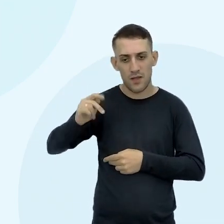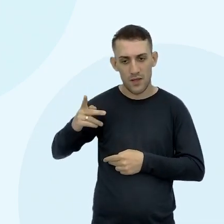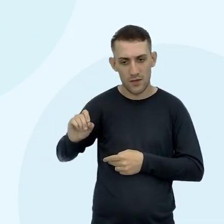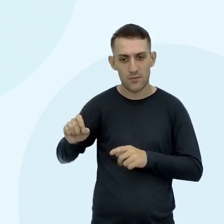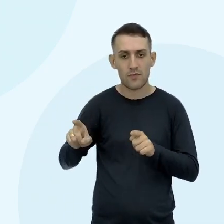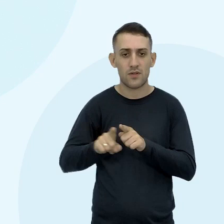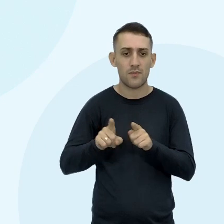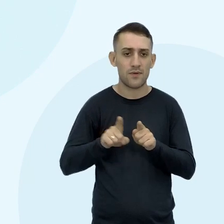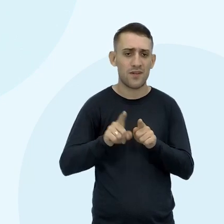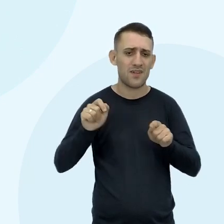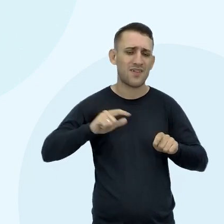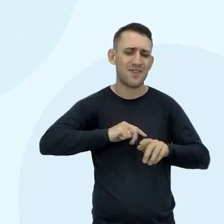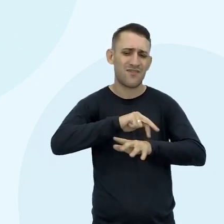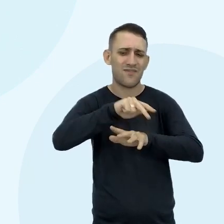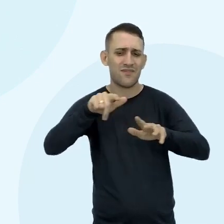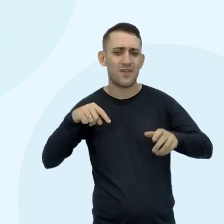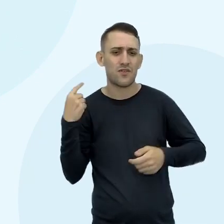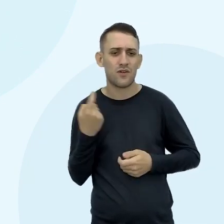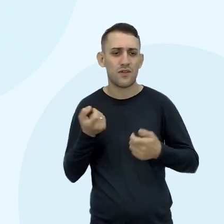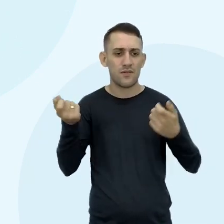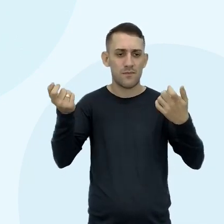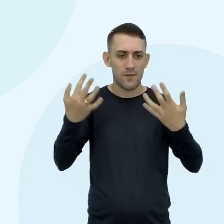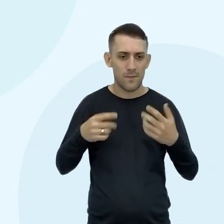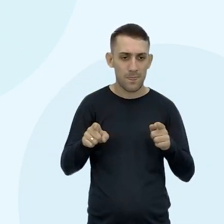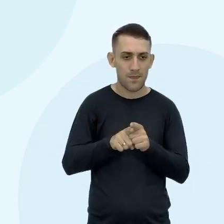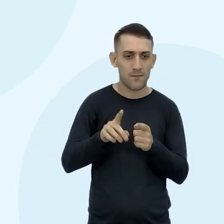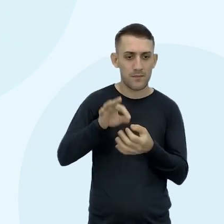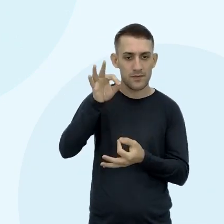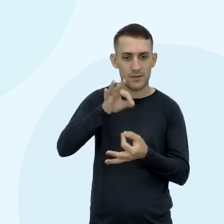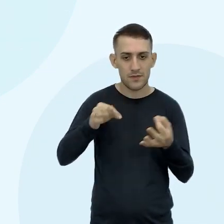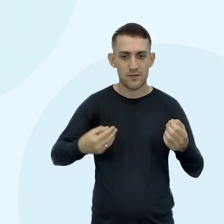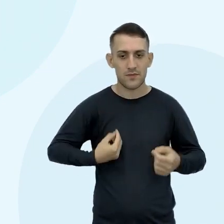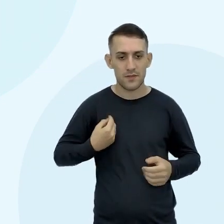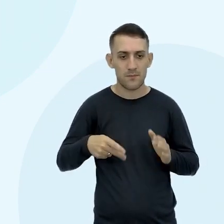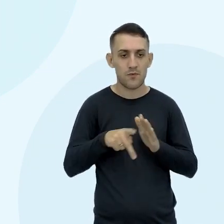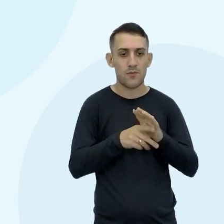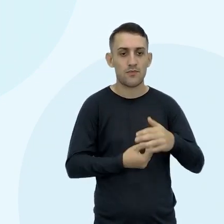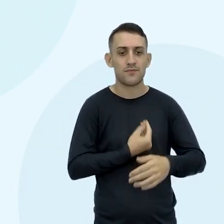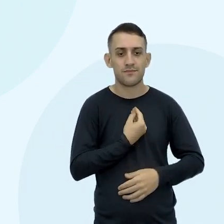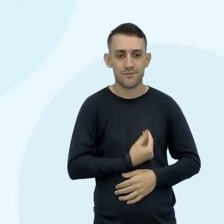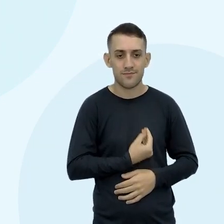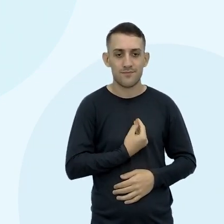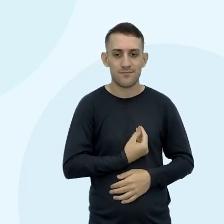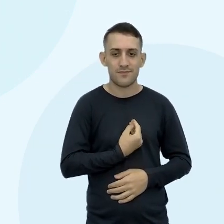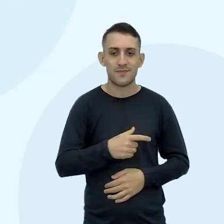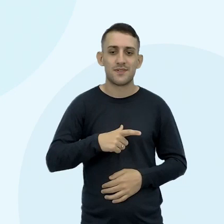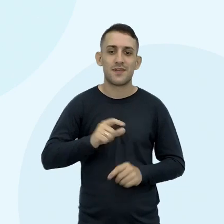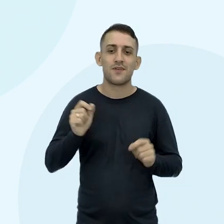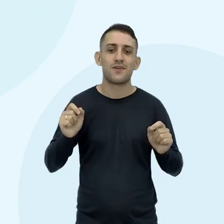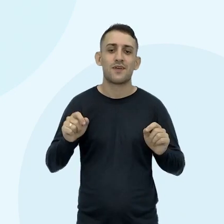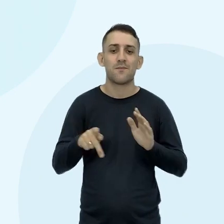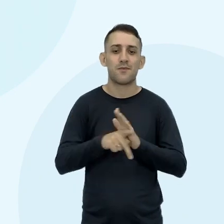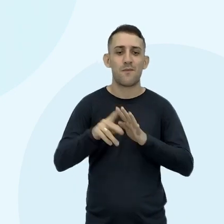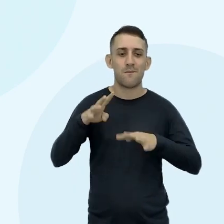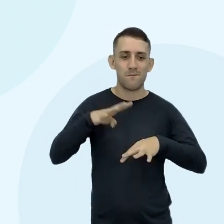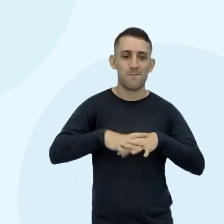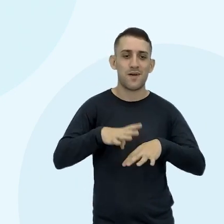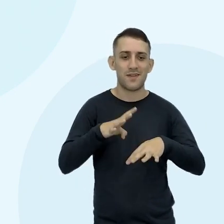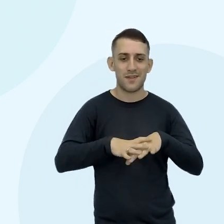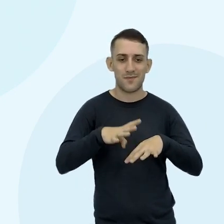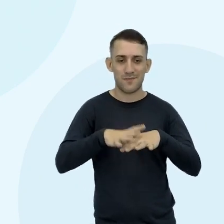exoplanetas Isso aí foi o rumo ao espaço Medidas para a vida Aí veio a parte matemática